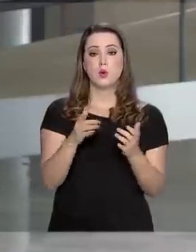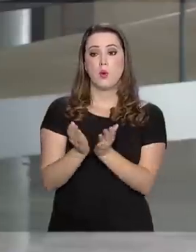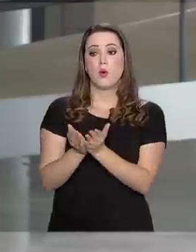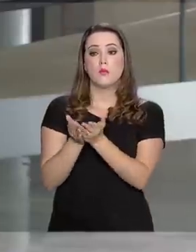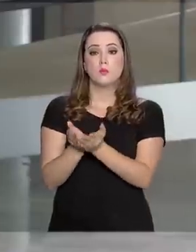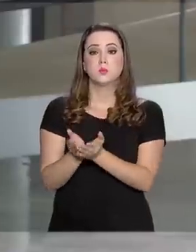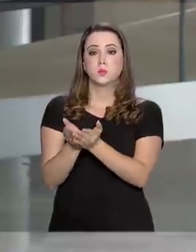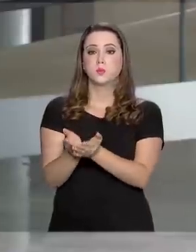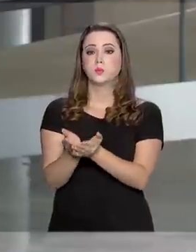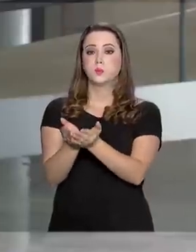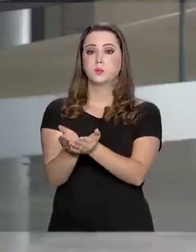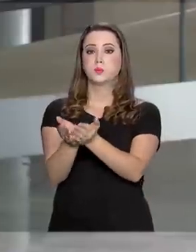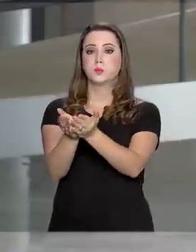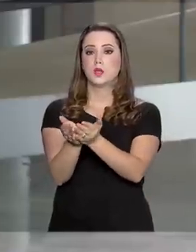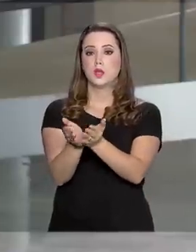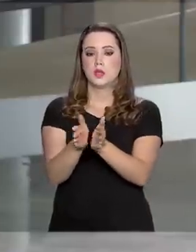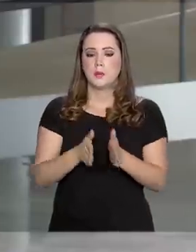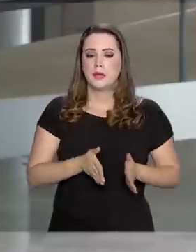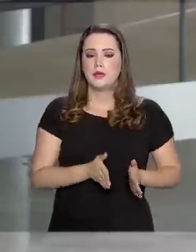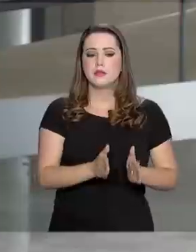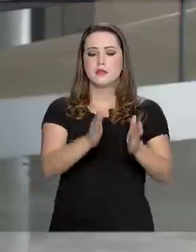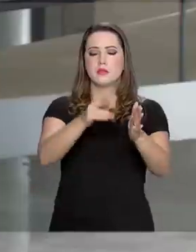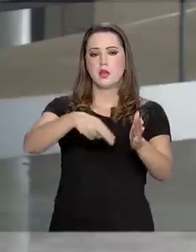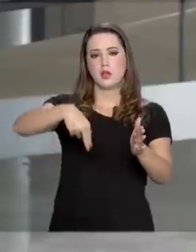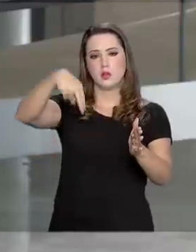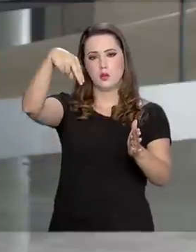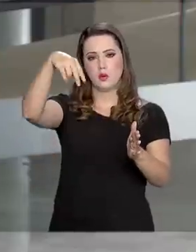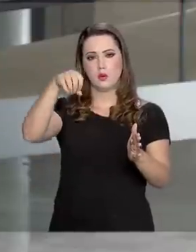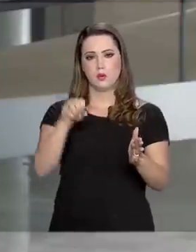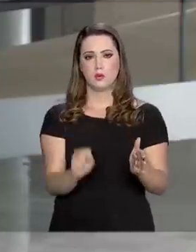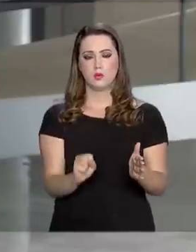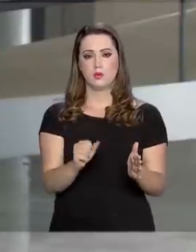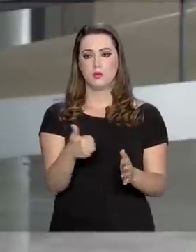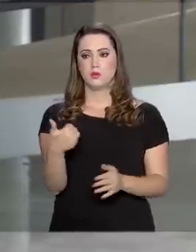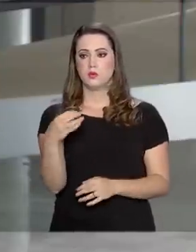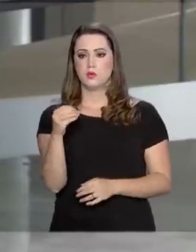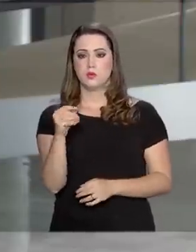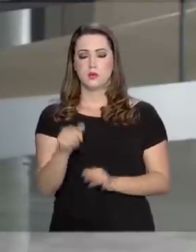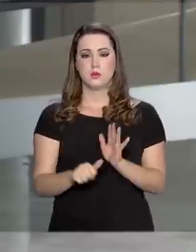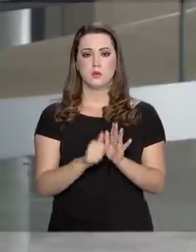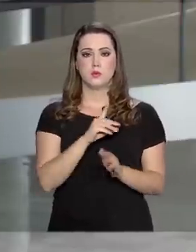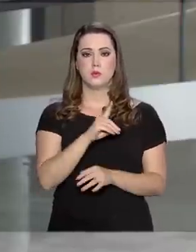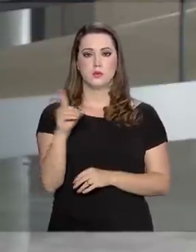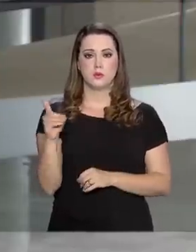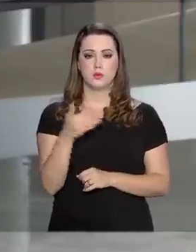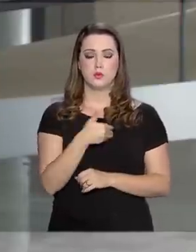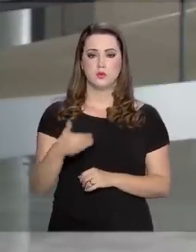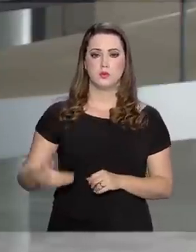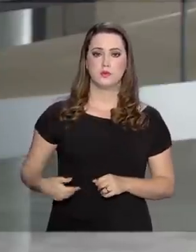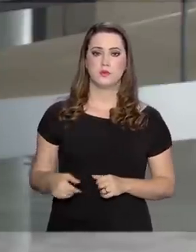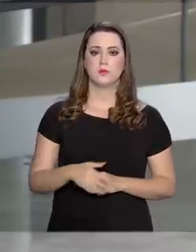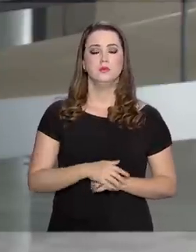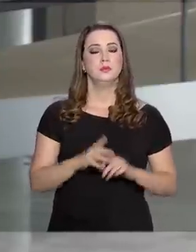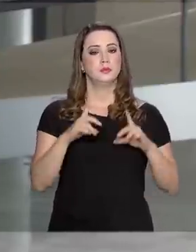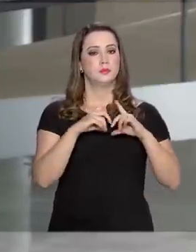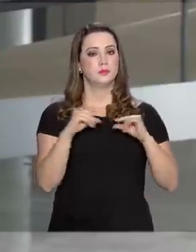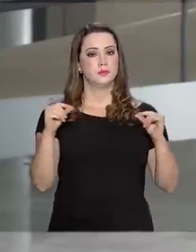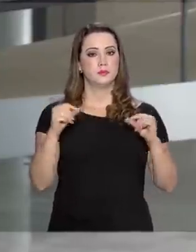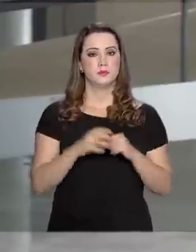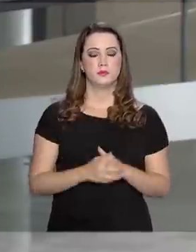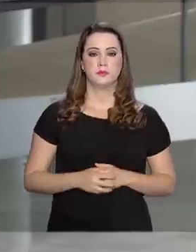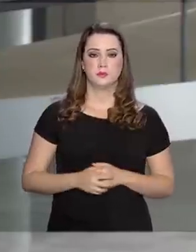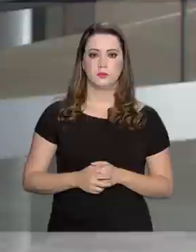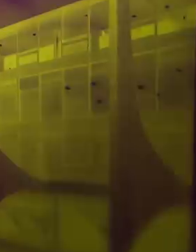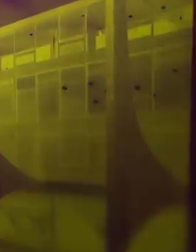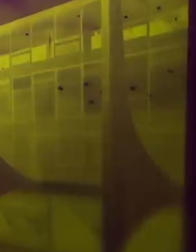portuários e a Ferrovia Norte e Sul ainda nos 100 primeiros dias de governo. De Brasília, Pablo Mundim.